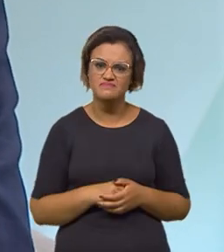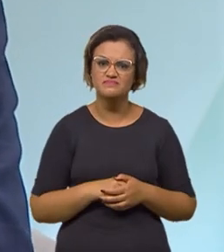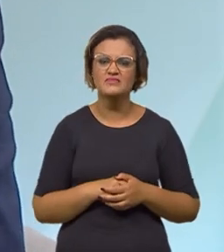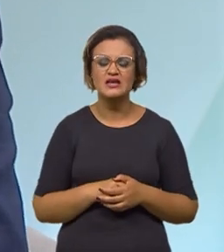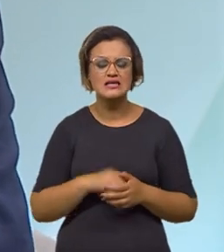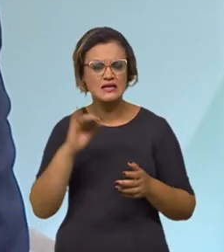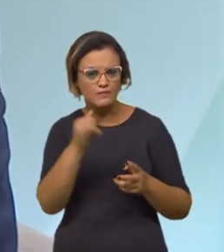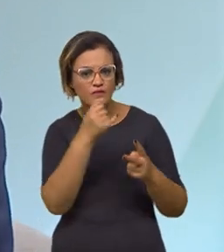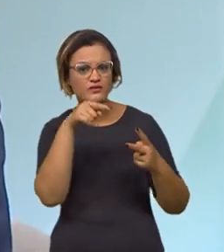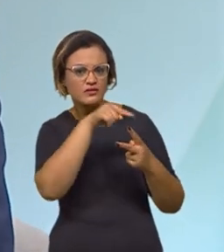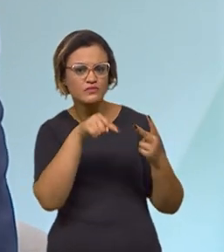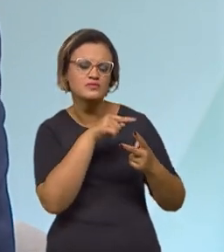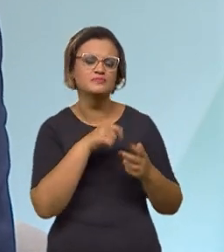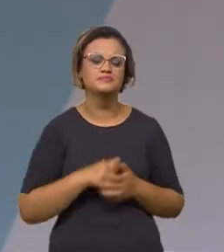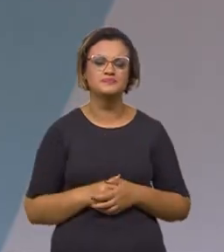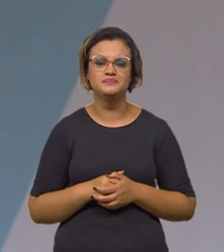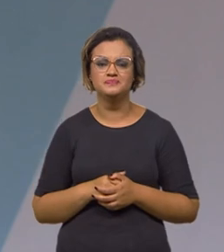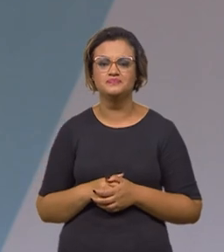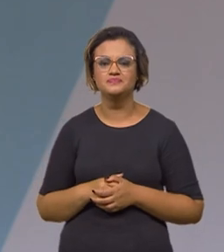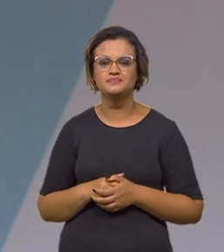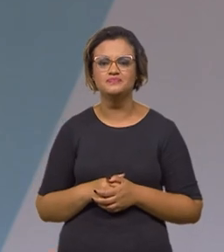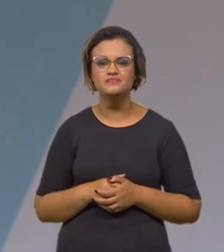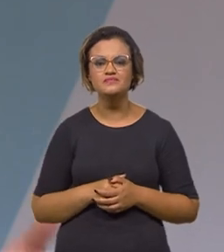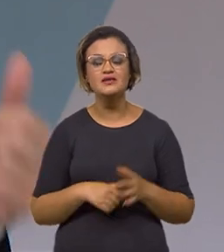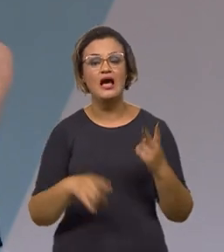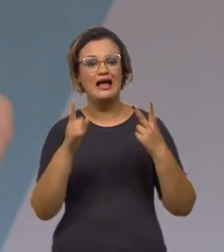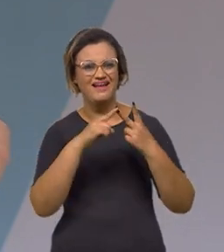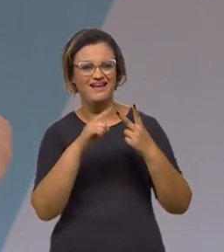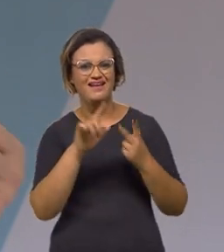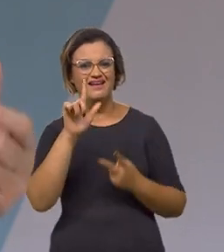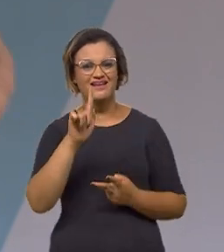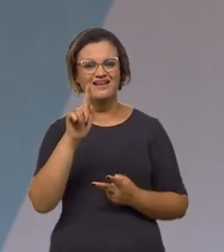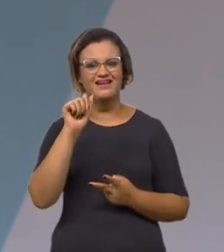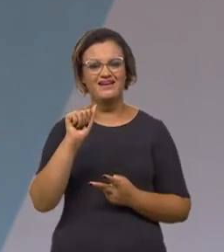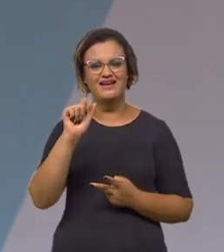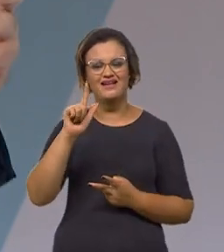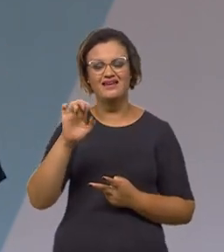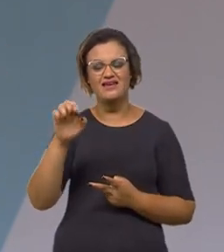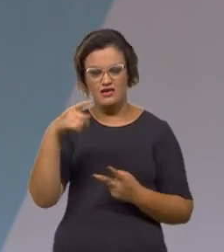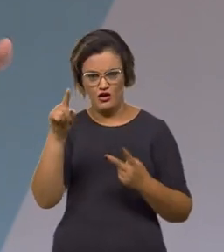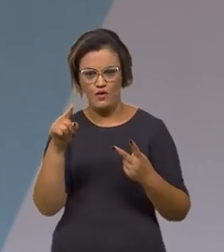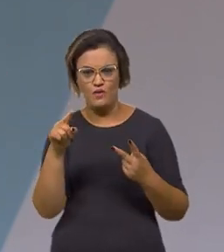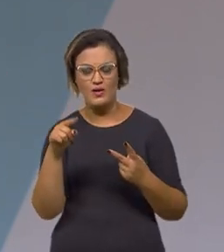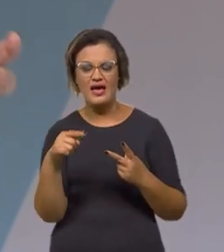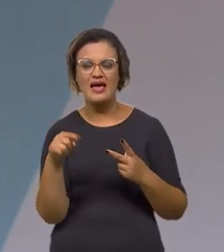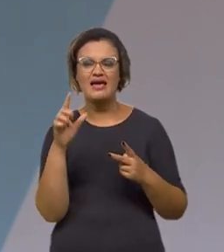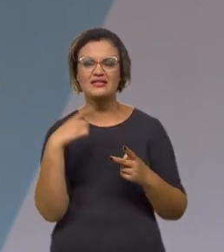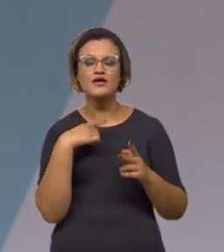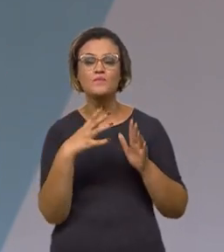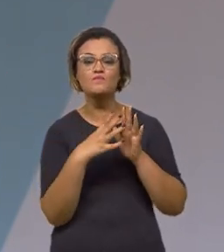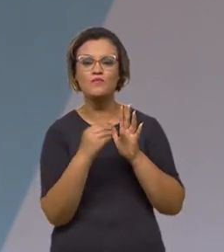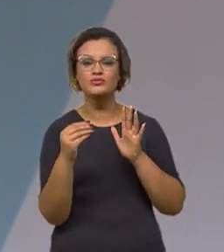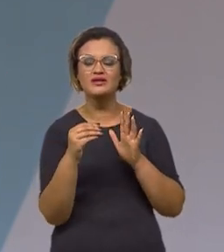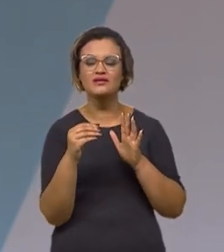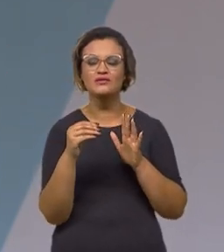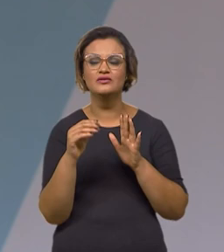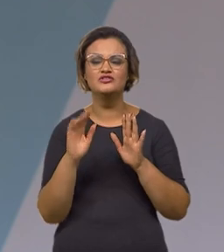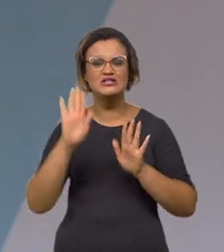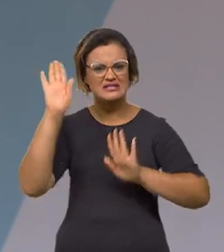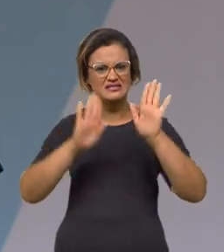e tirar o máximo desses dois aeroportos. Agora, Galeão é um dos três aeroportos que estão nesse modelo de relistação.